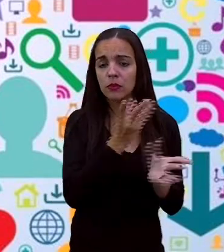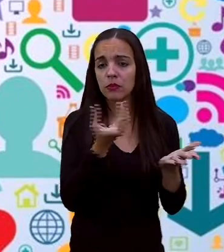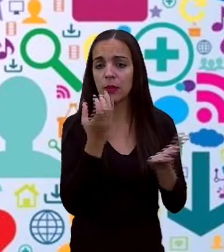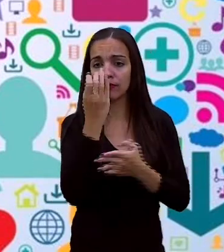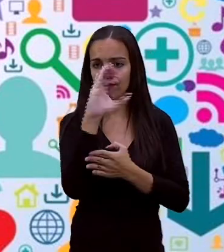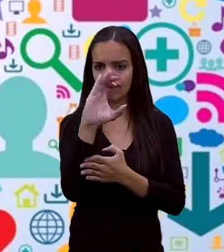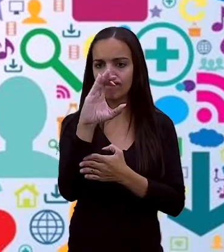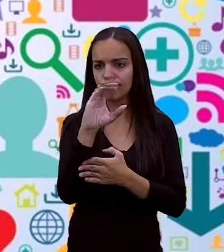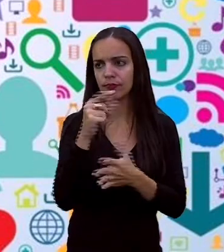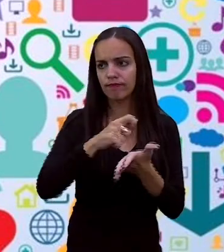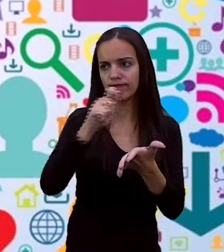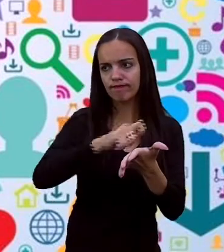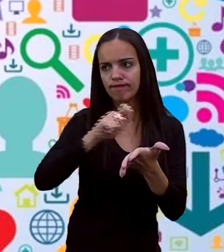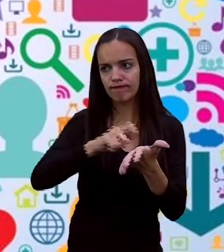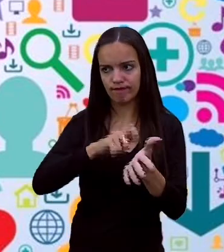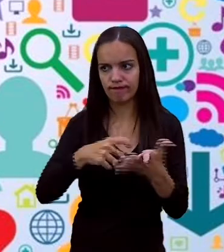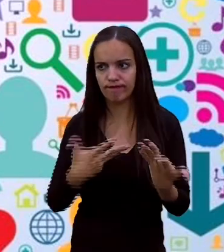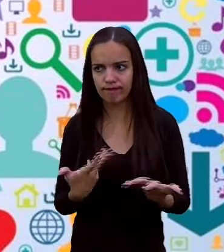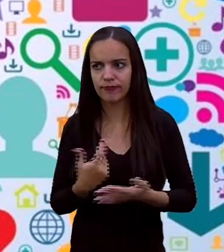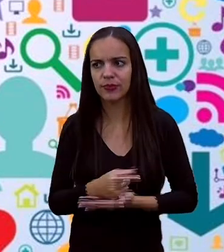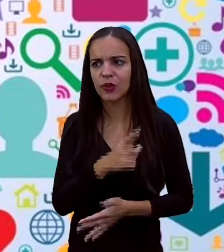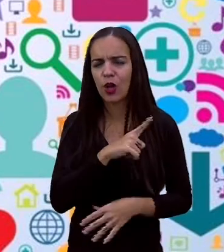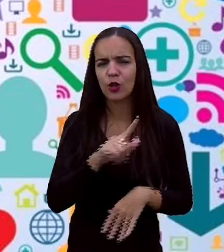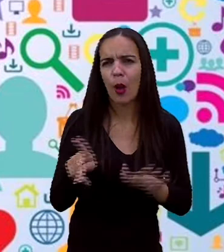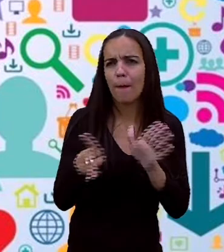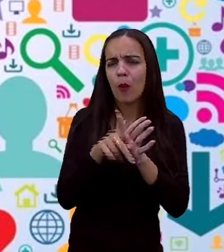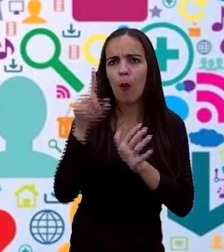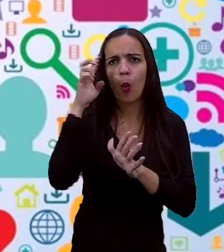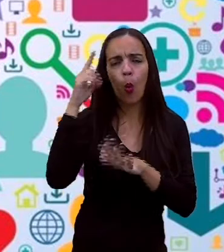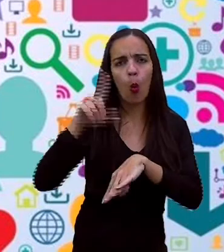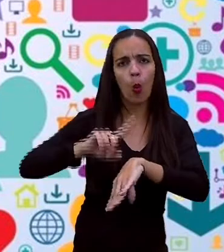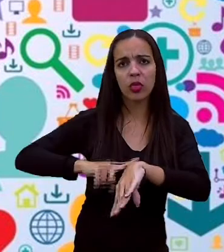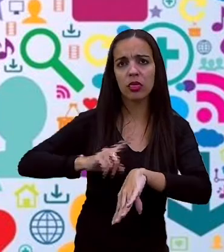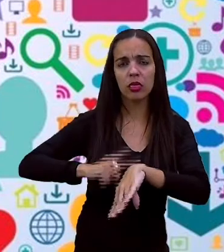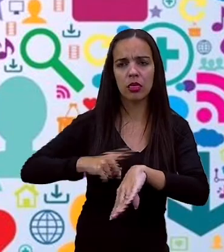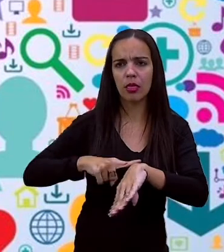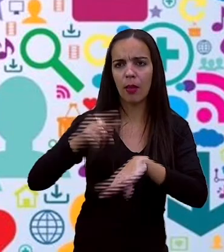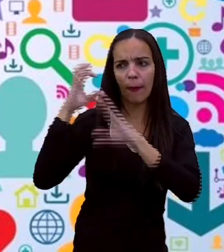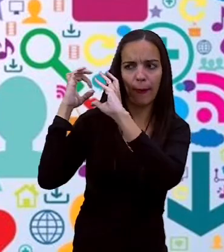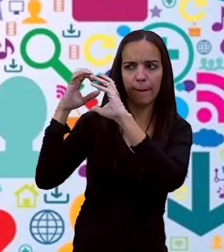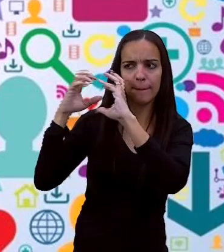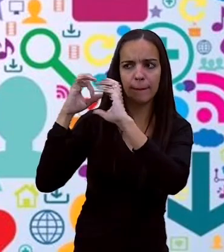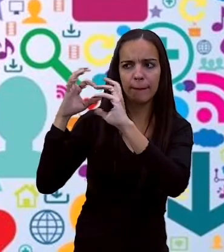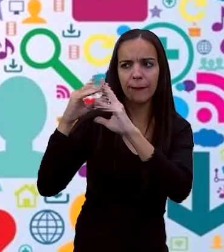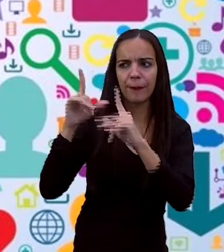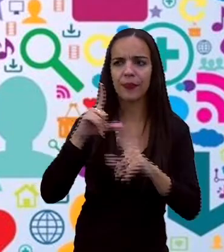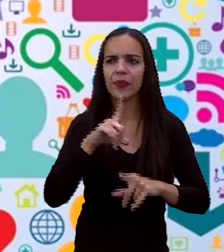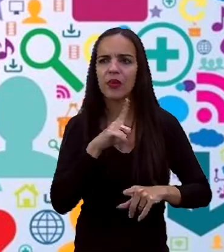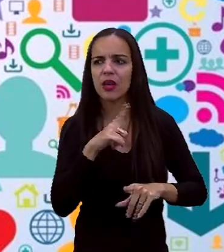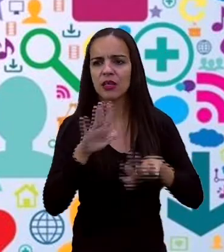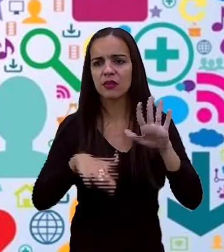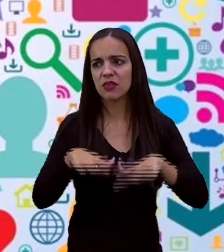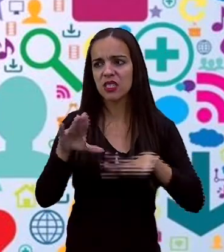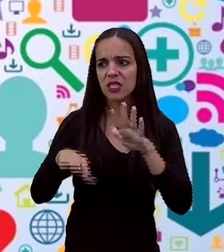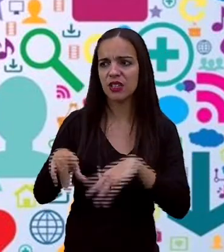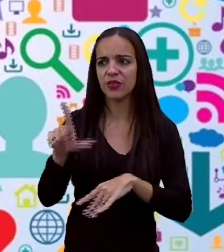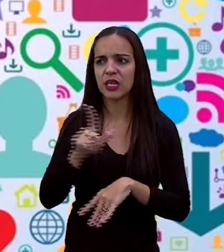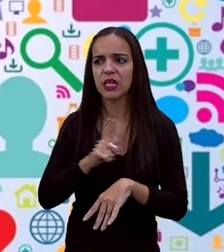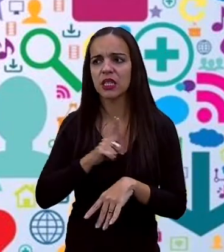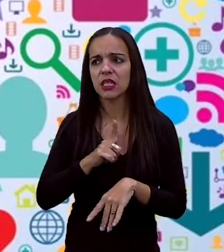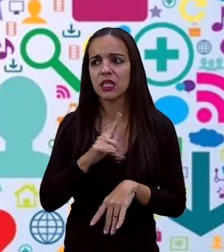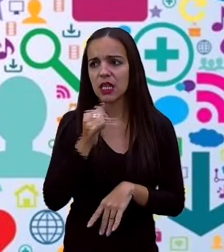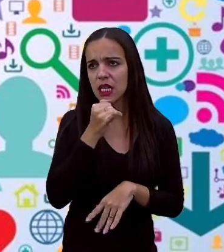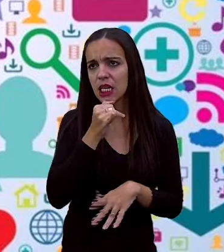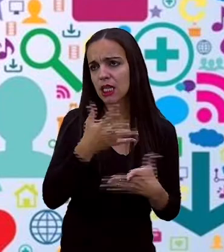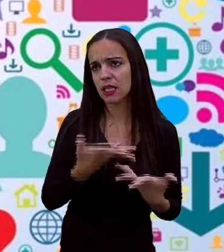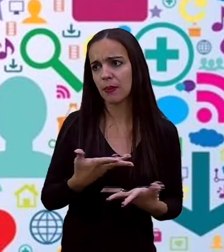E uma coisa interessante é que no tempo psicológico, ele procura reproduzir de algum modo a interioridade, como eu